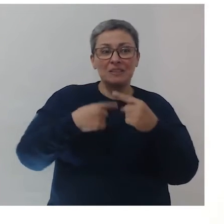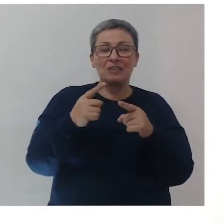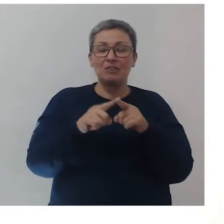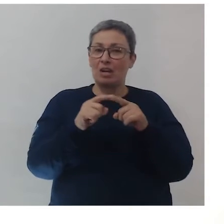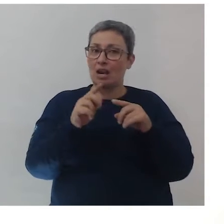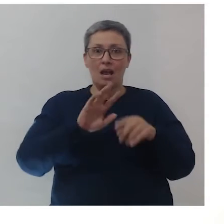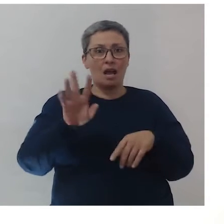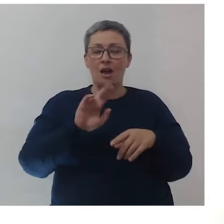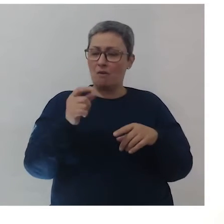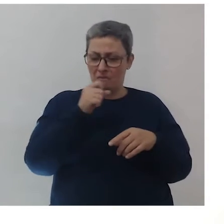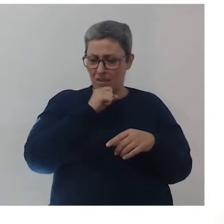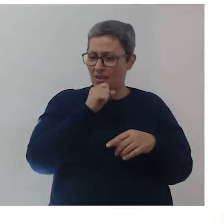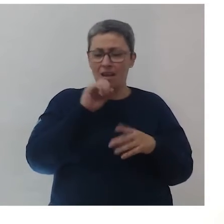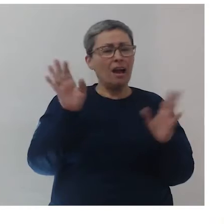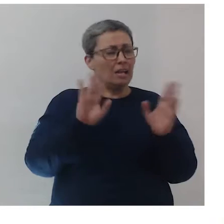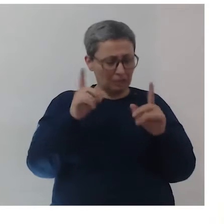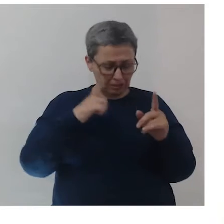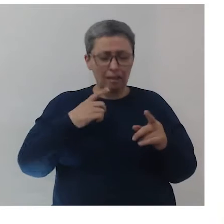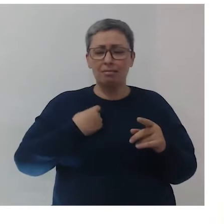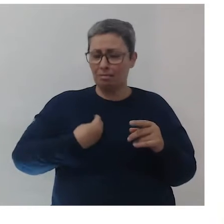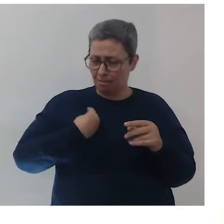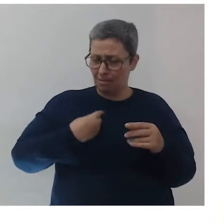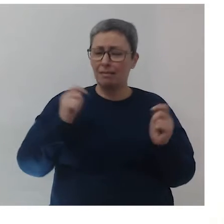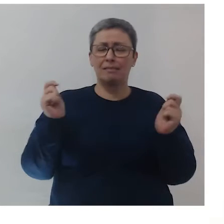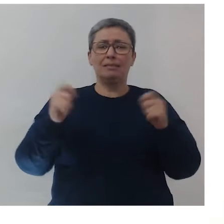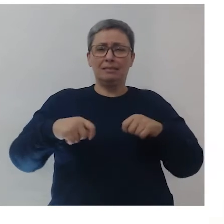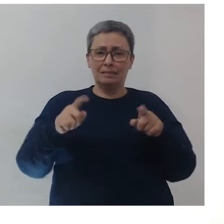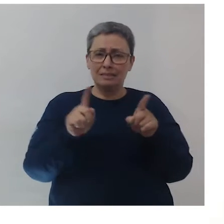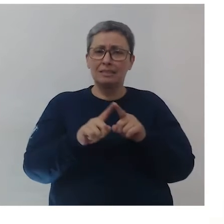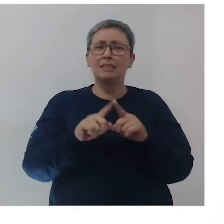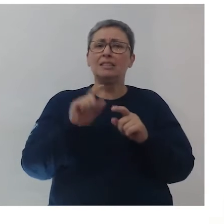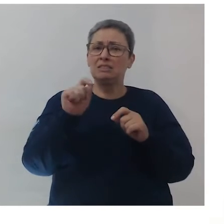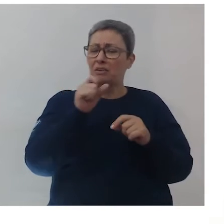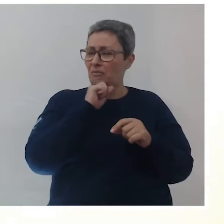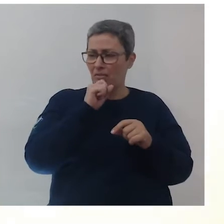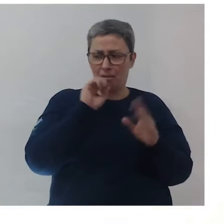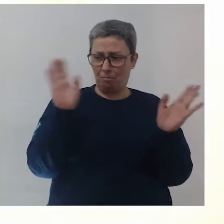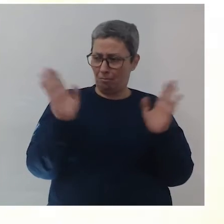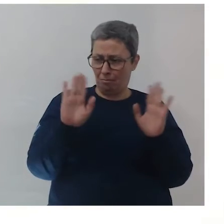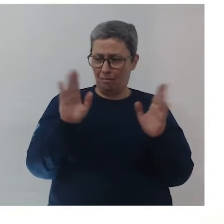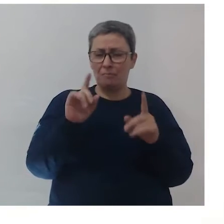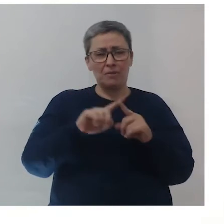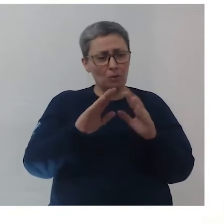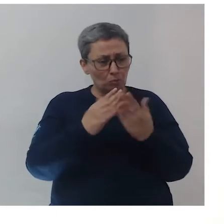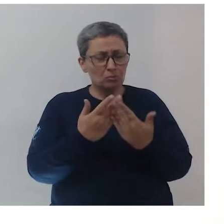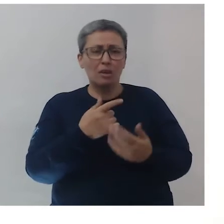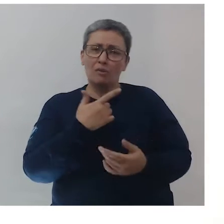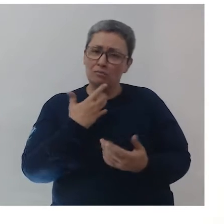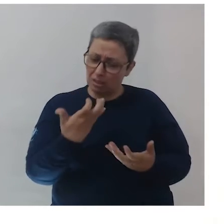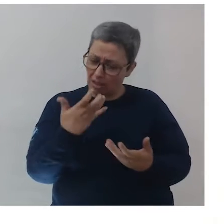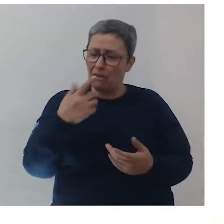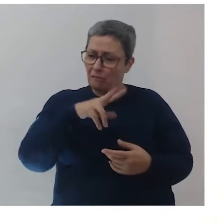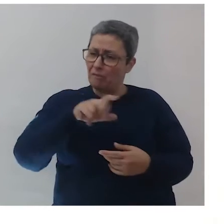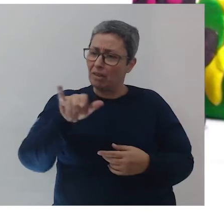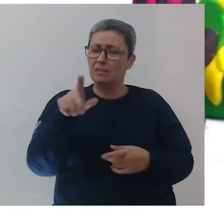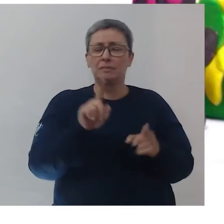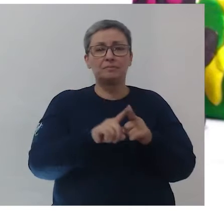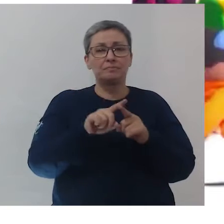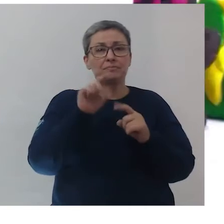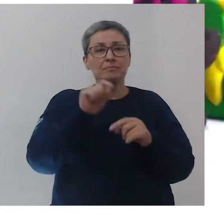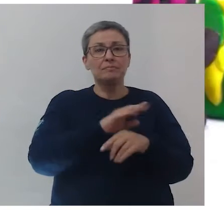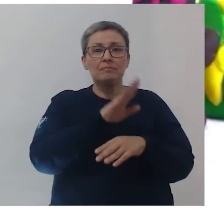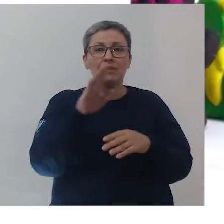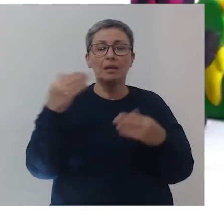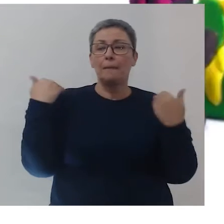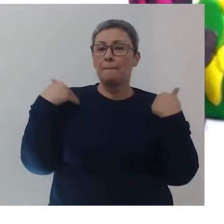aí eu falava, não, você não está velho, você não está aprendendo ainda, tem que tratar, você não está velho para aprender na escola, você tem vontade de você vai. Aí